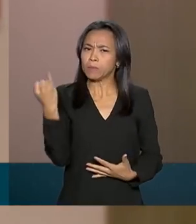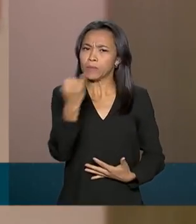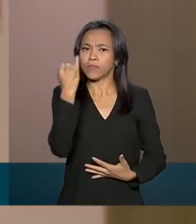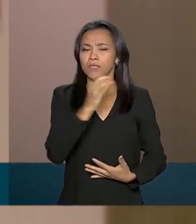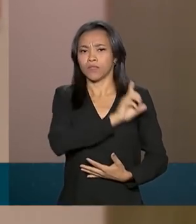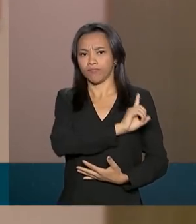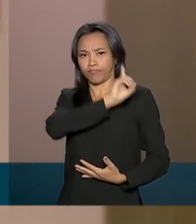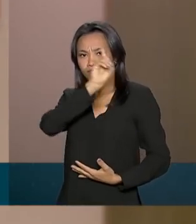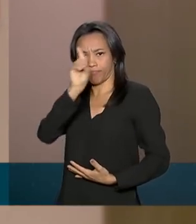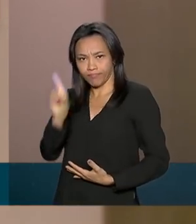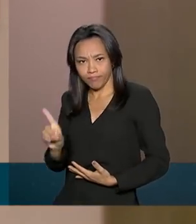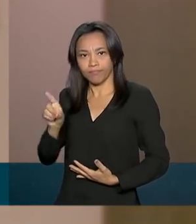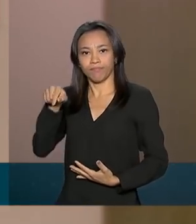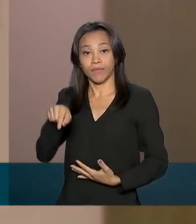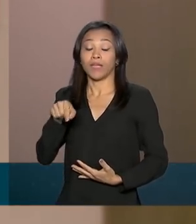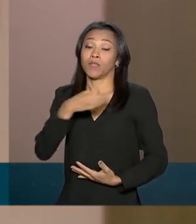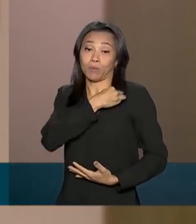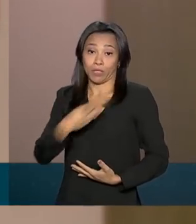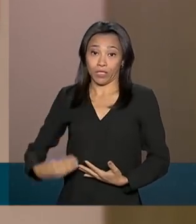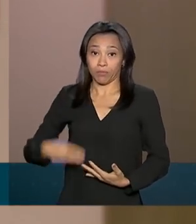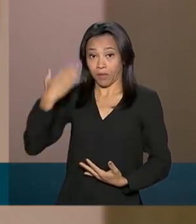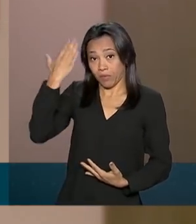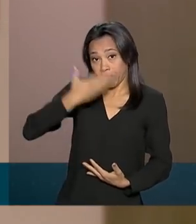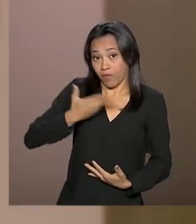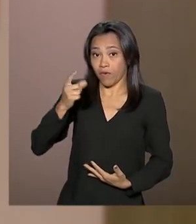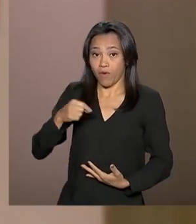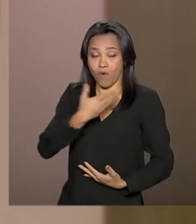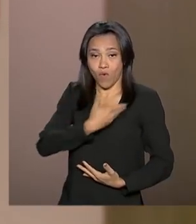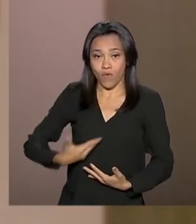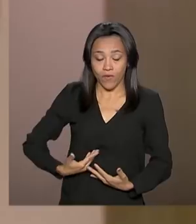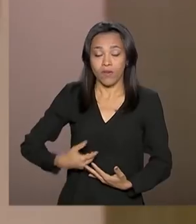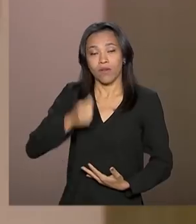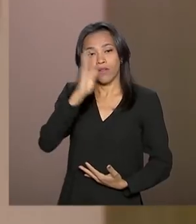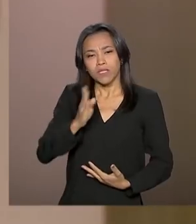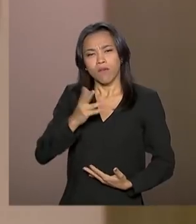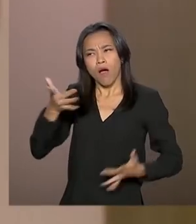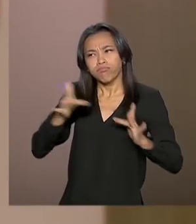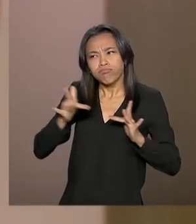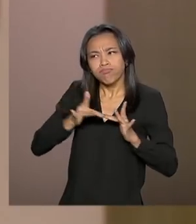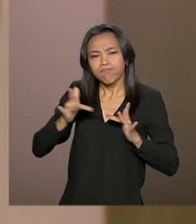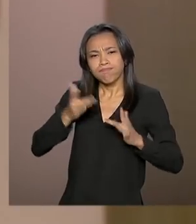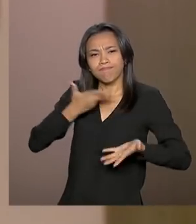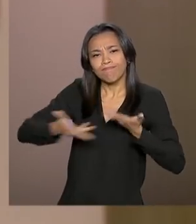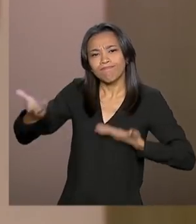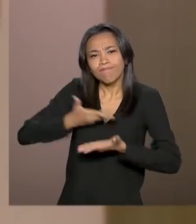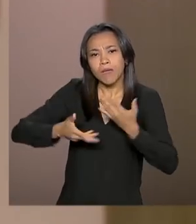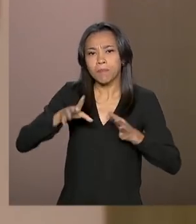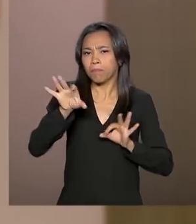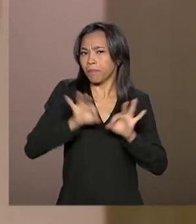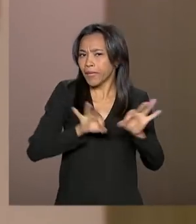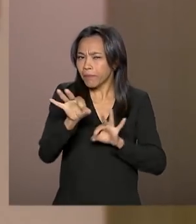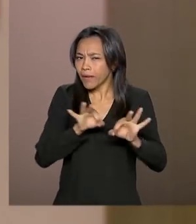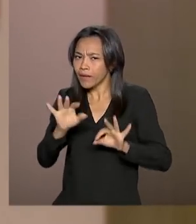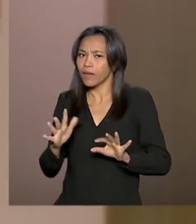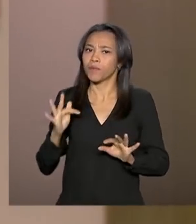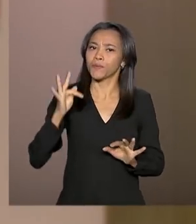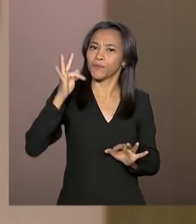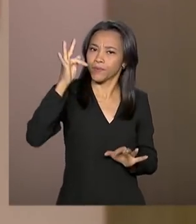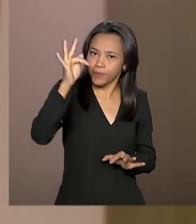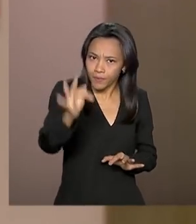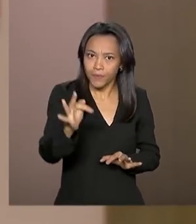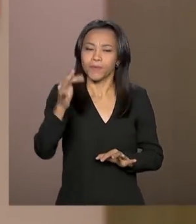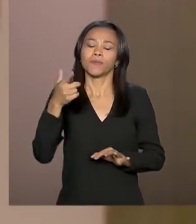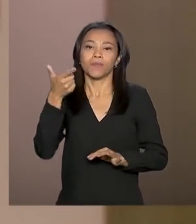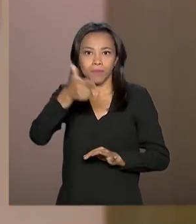demonstrar o interesse do governo brasileiro em intensificar essas relações e preparar para os passos futuros de uma